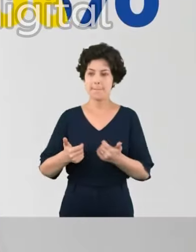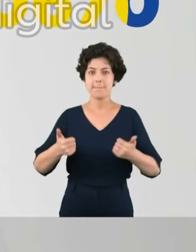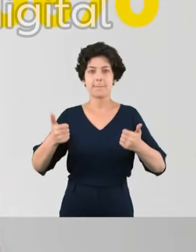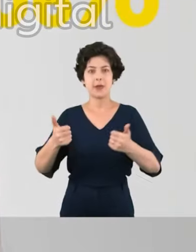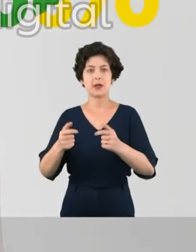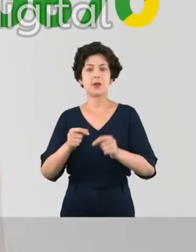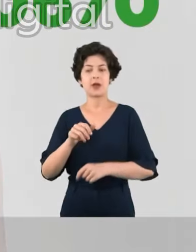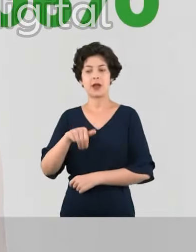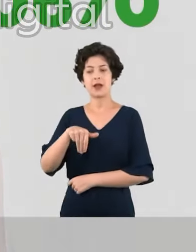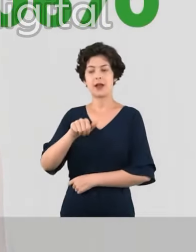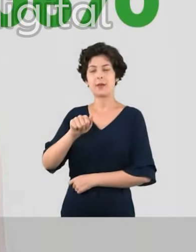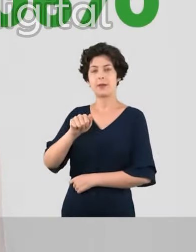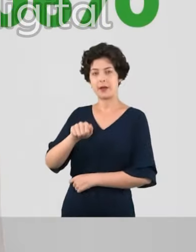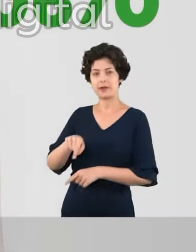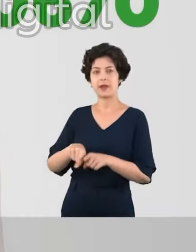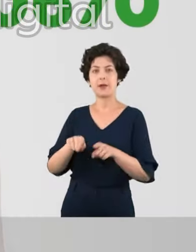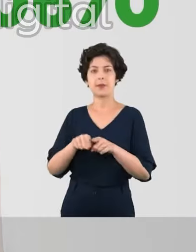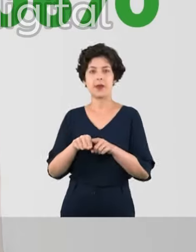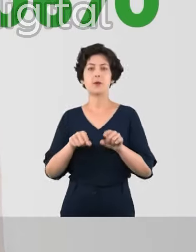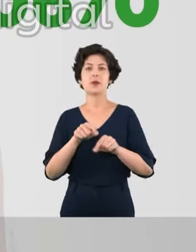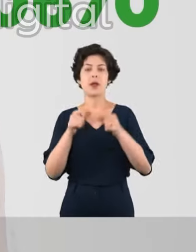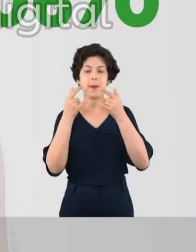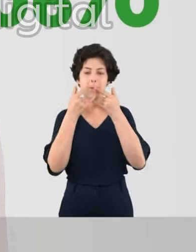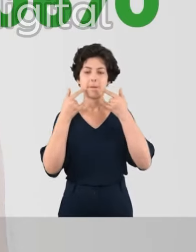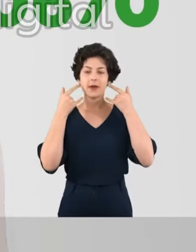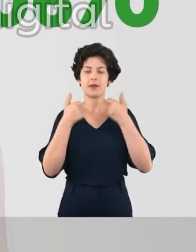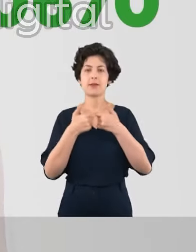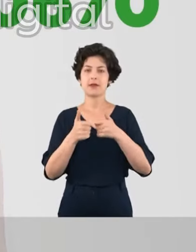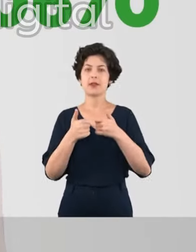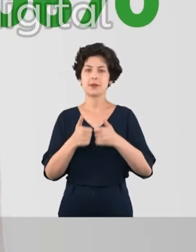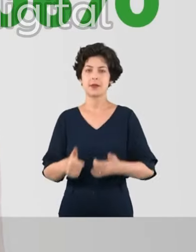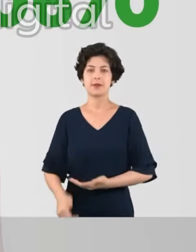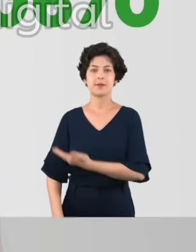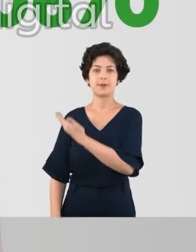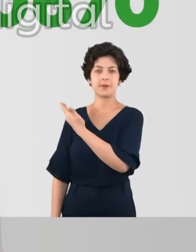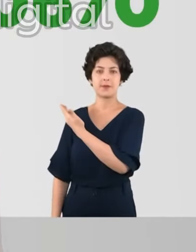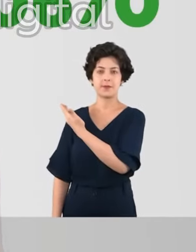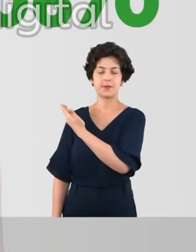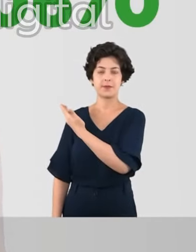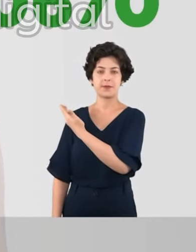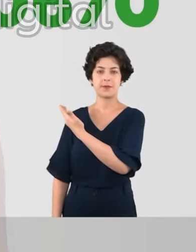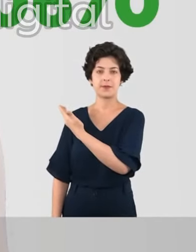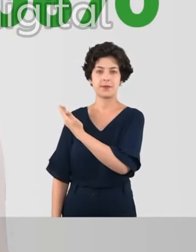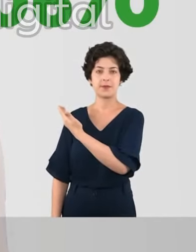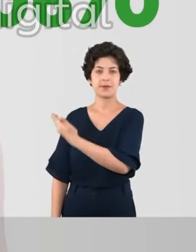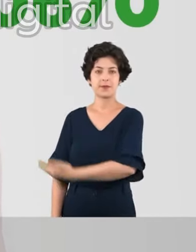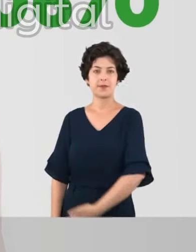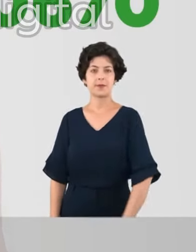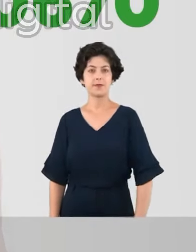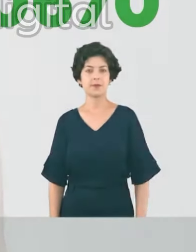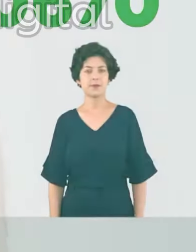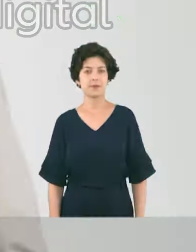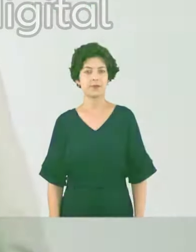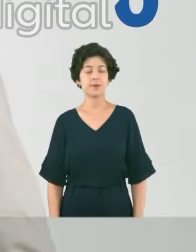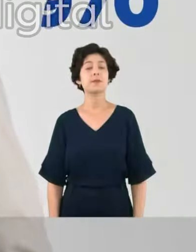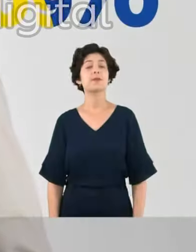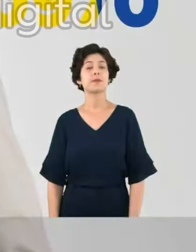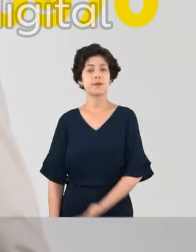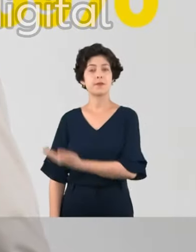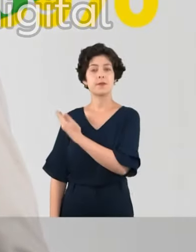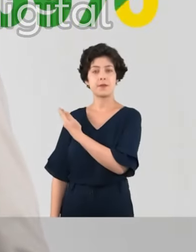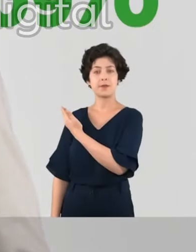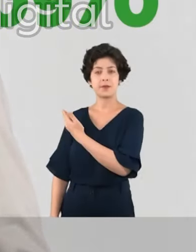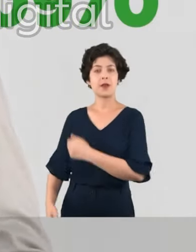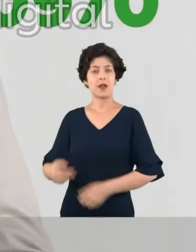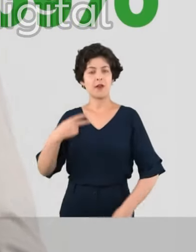Melhoria para os amas e o uso de máscara no transporte. Vote Regina Mariano, 70 670. Meu